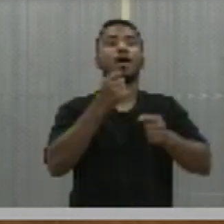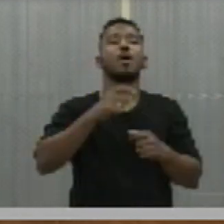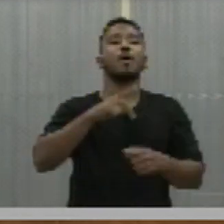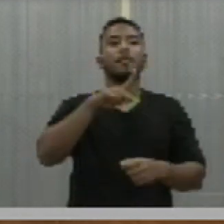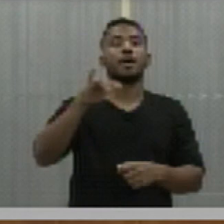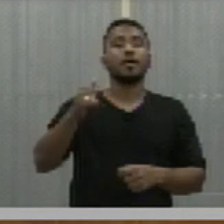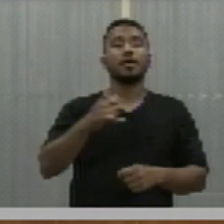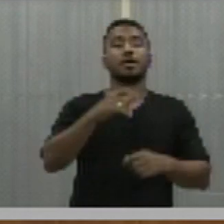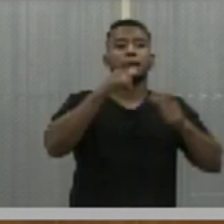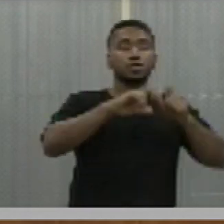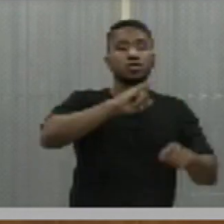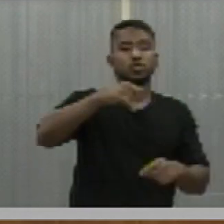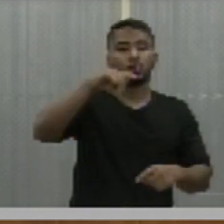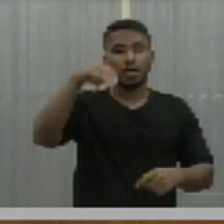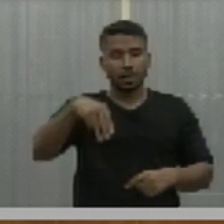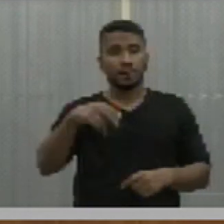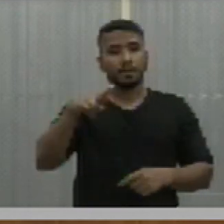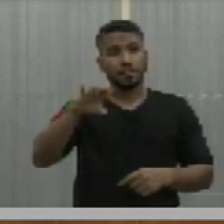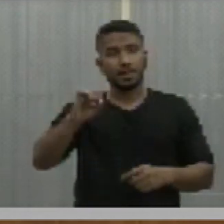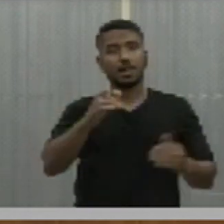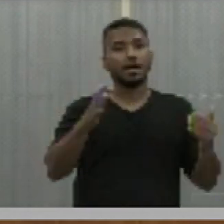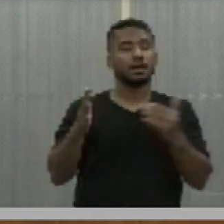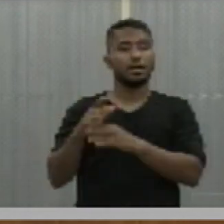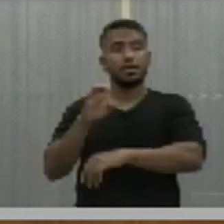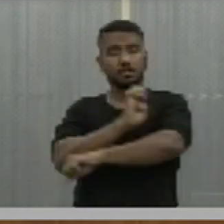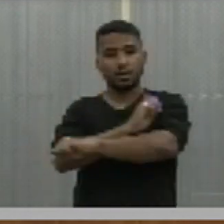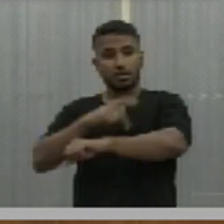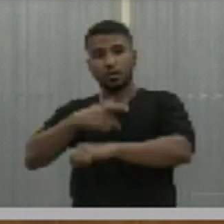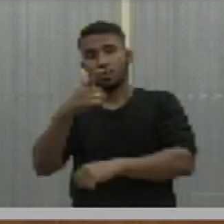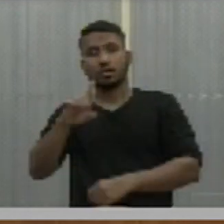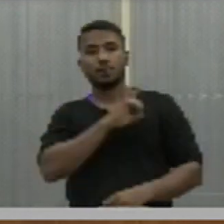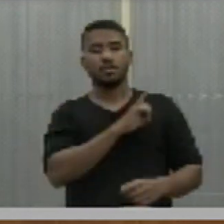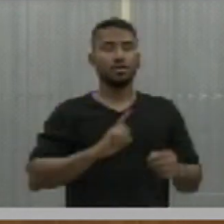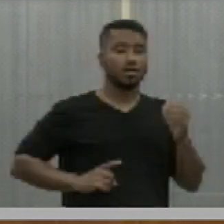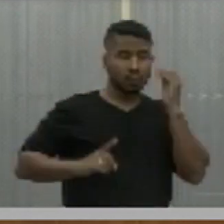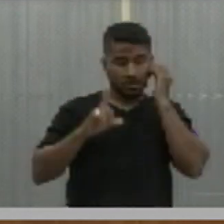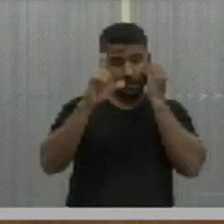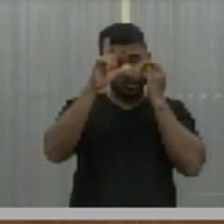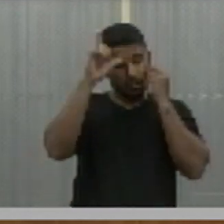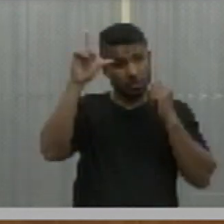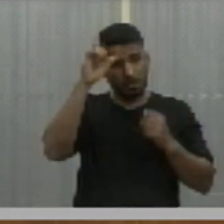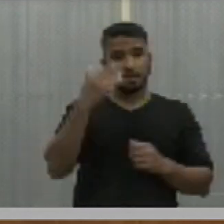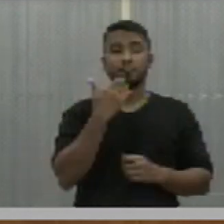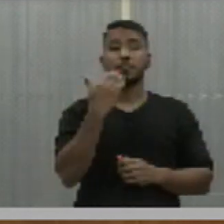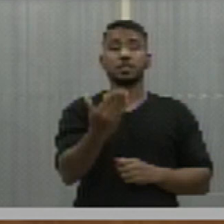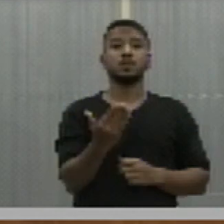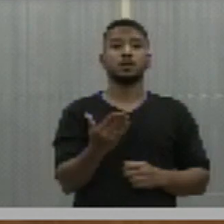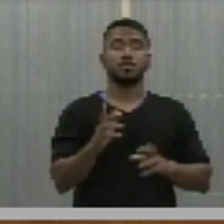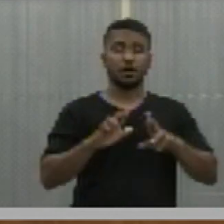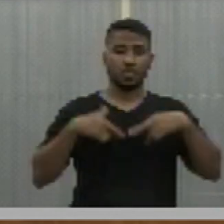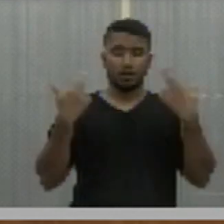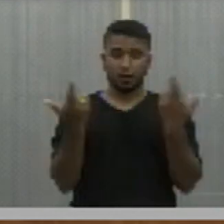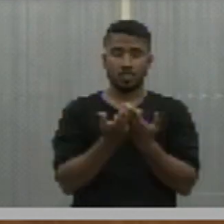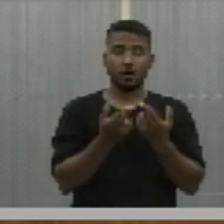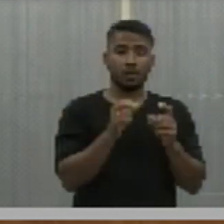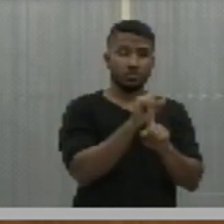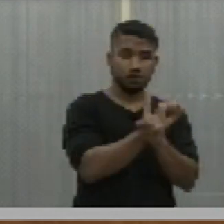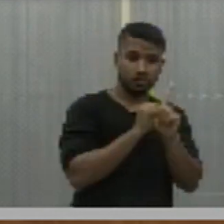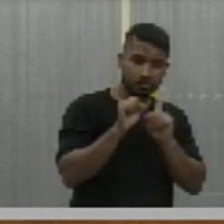Pires à Esperantina. Dois de autoria do deputado senhor Francisco Lima, os quais solicita a realização de reunião para